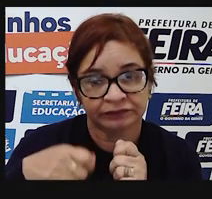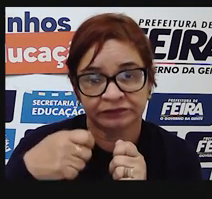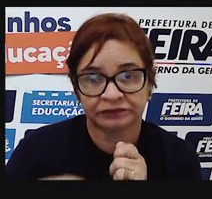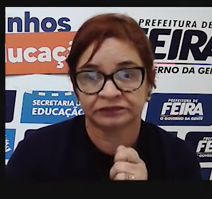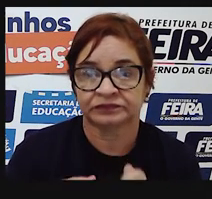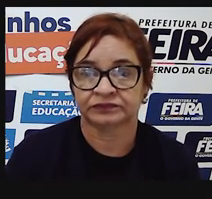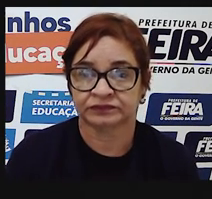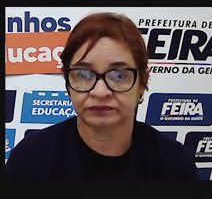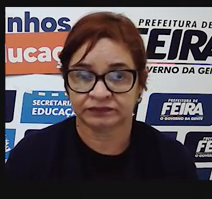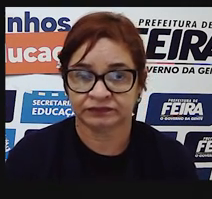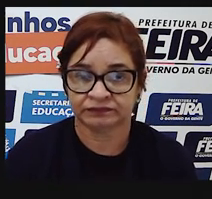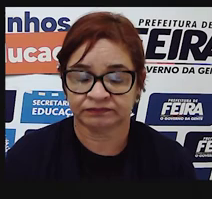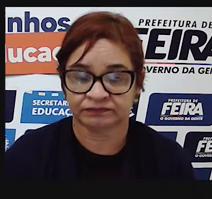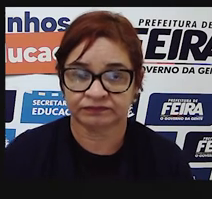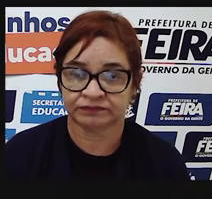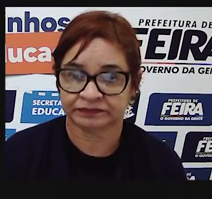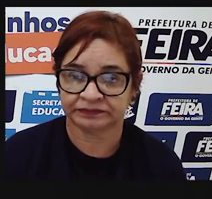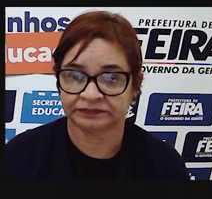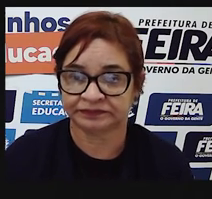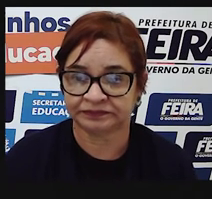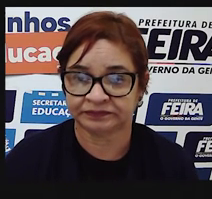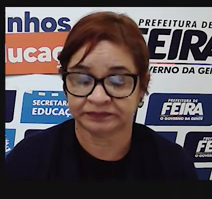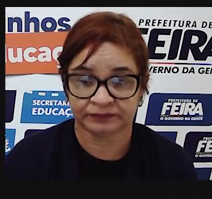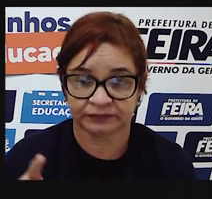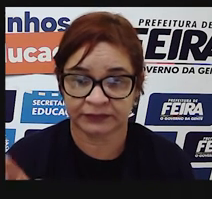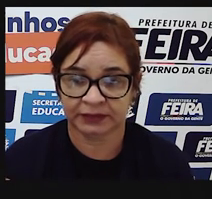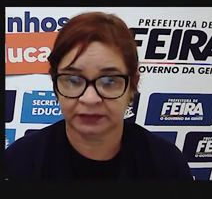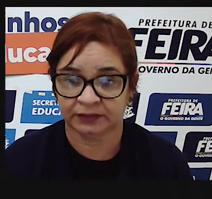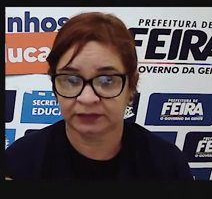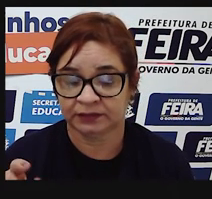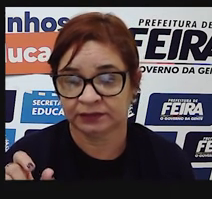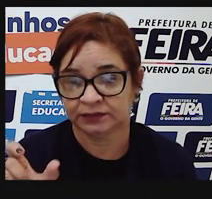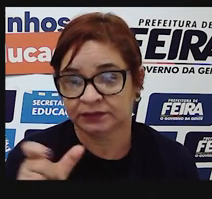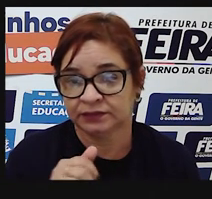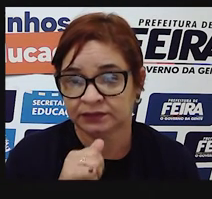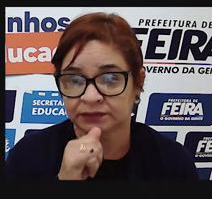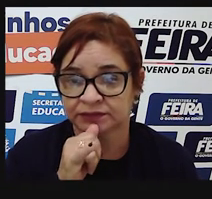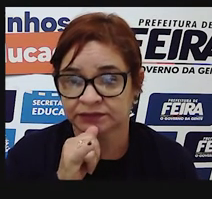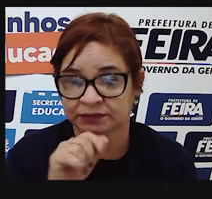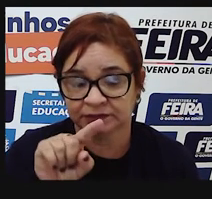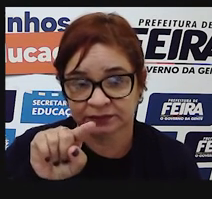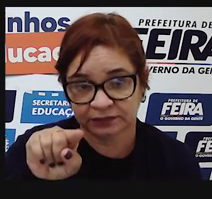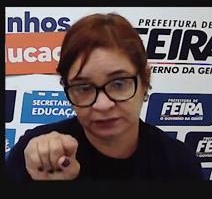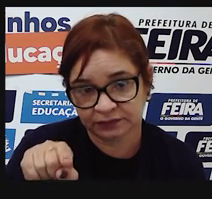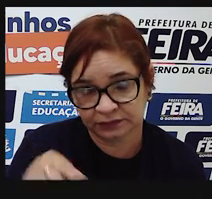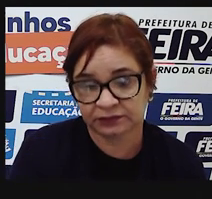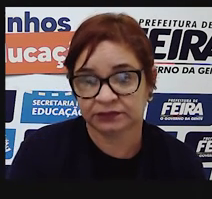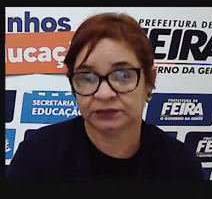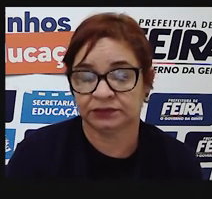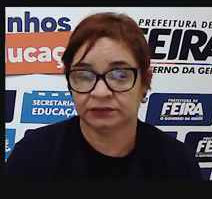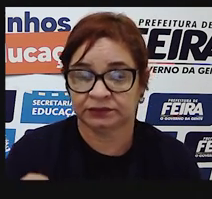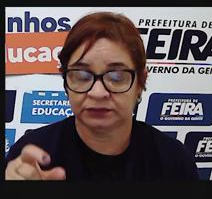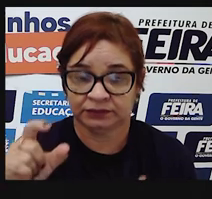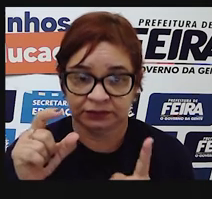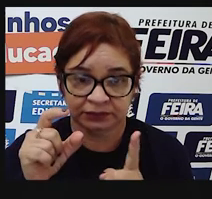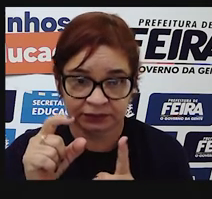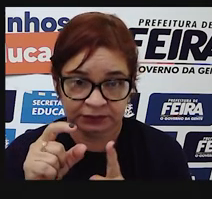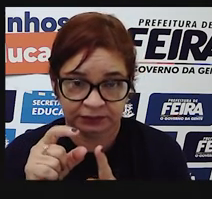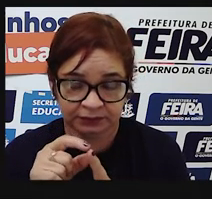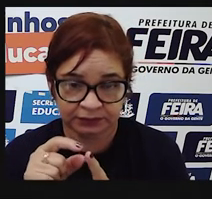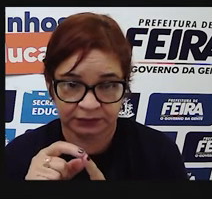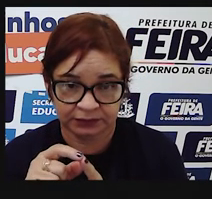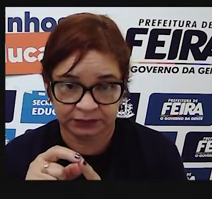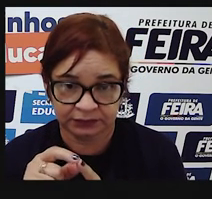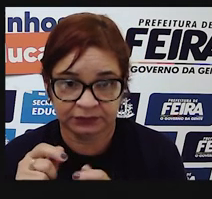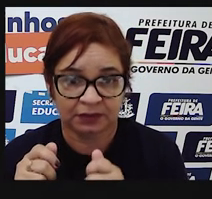essa vírgula, ela vai indicar que nesse lugar, entre a palavra eu e sorvete,